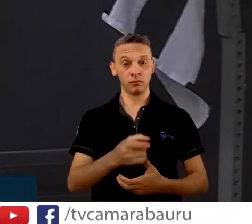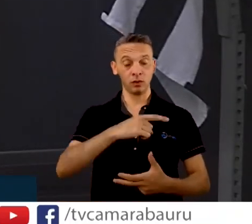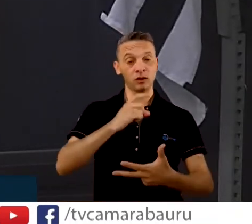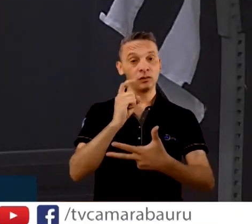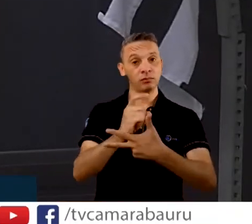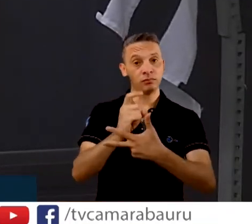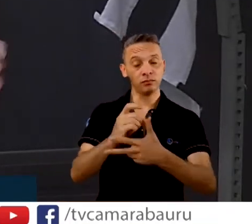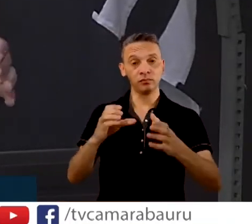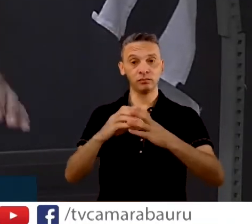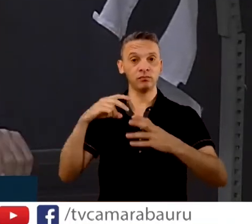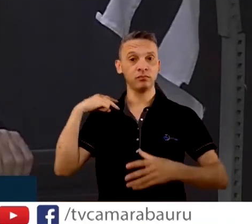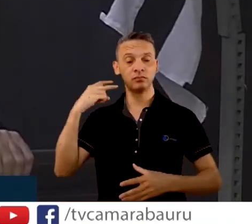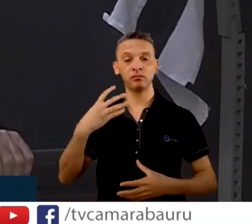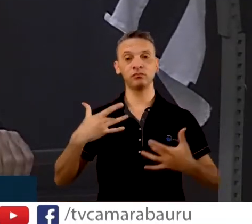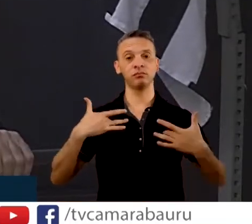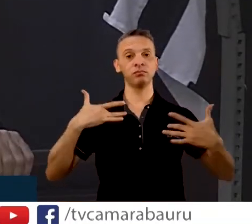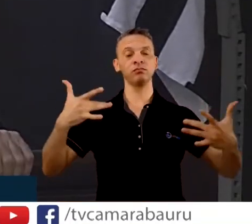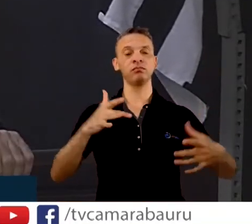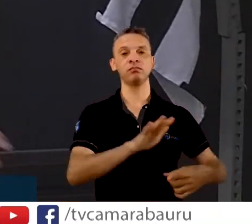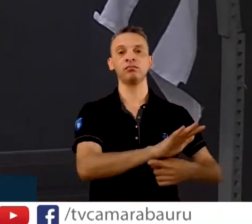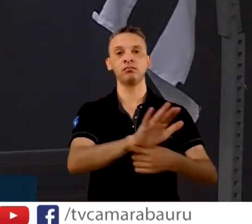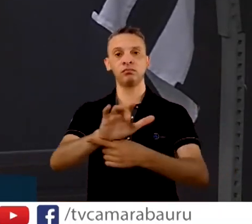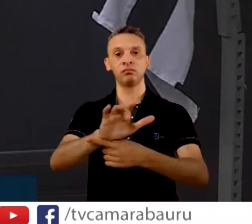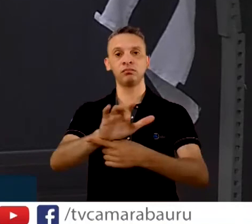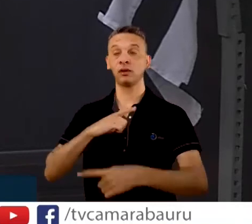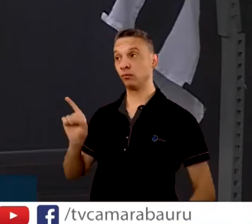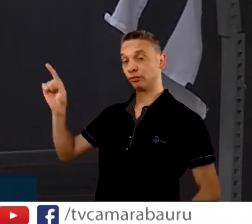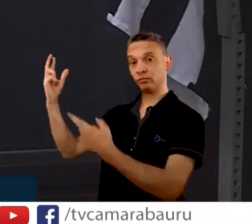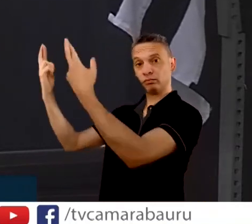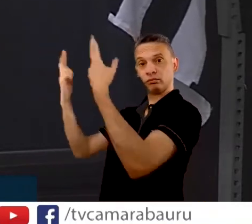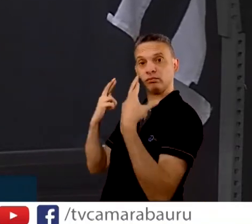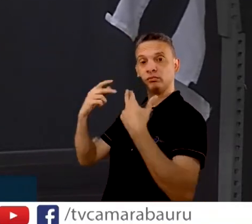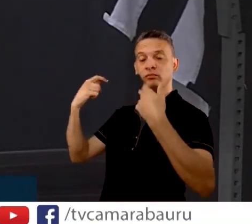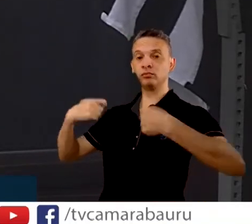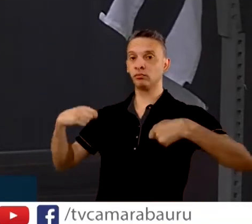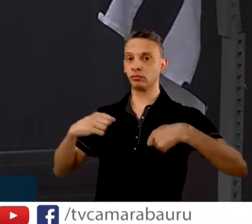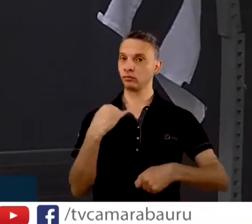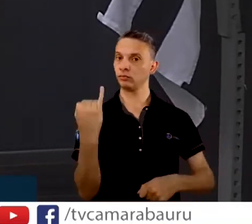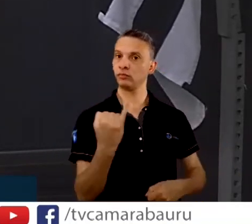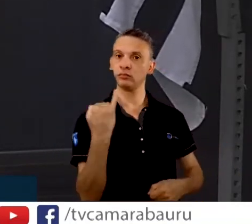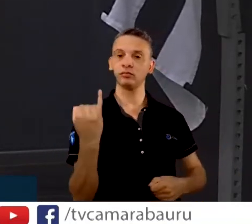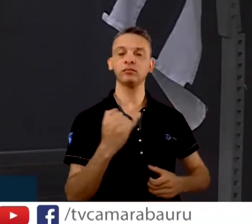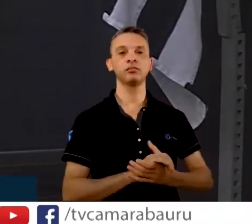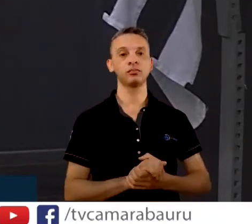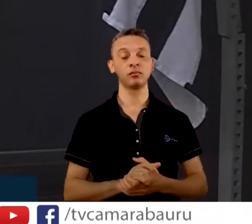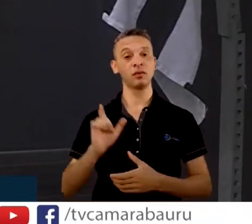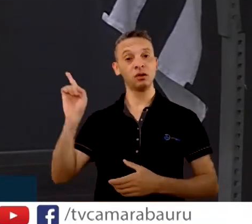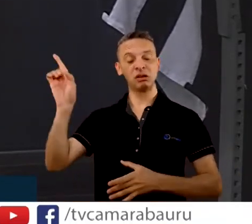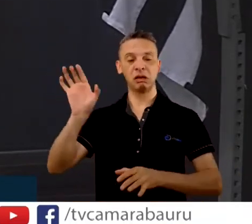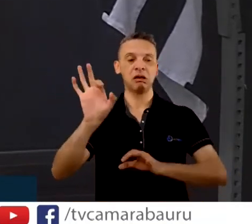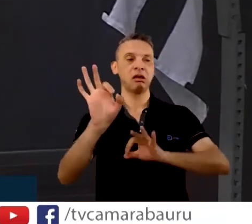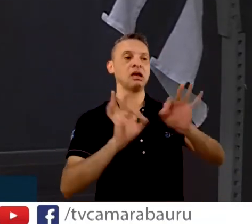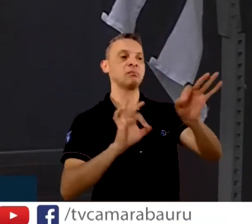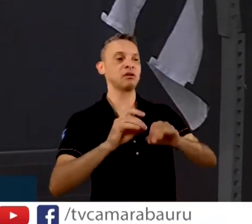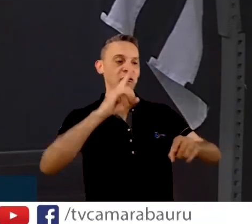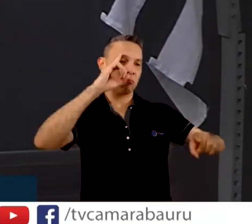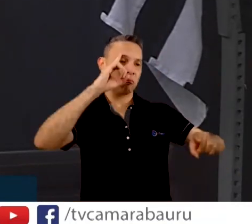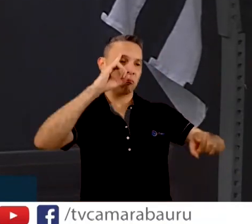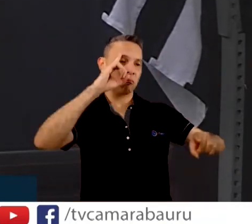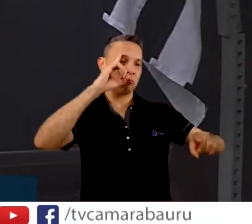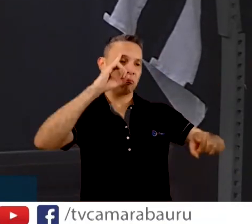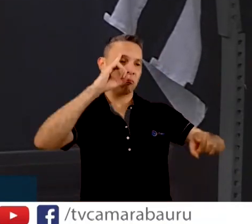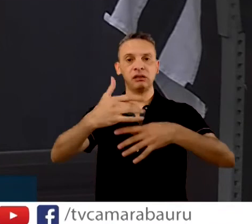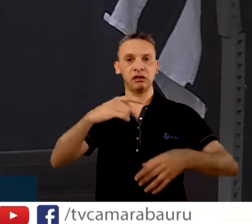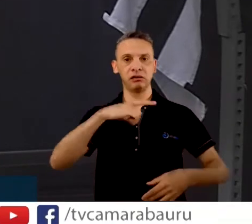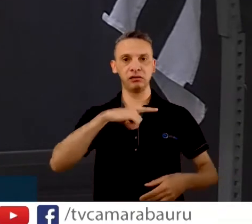colocar à disposição, mas tem que respeitar. Não é porque o senhor tem a chave, tem o controle. A cidade está em estado de calamidade,